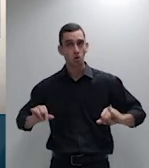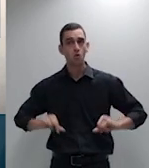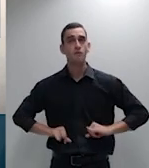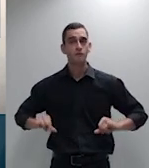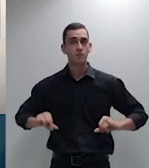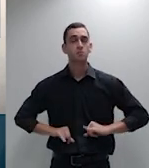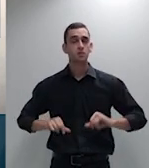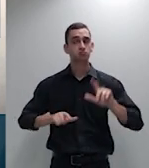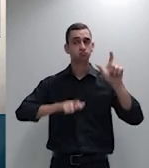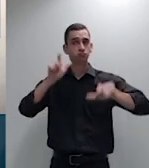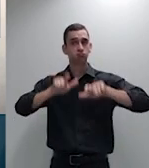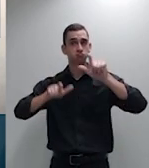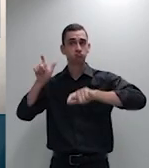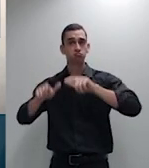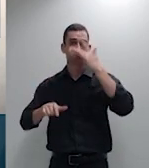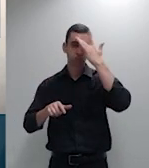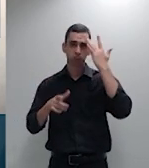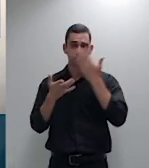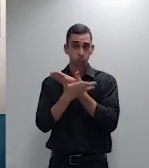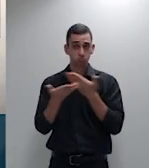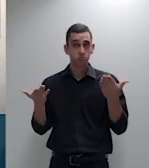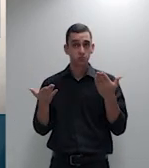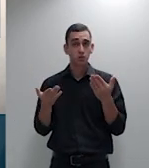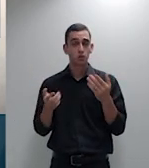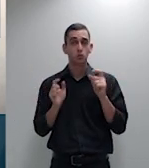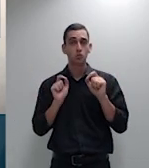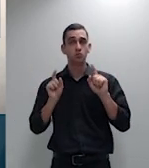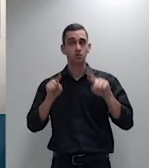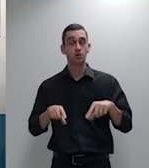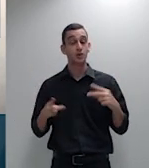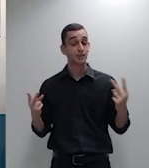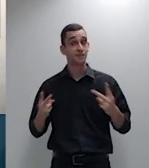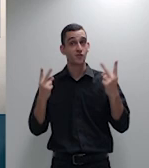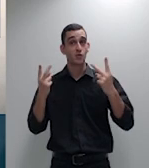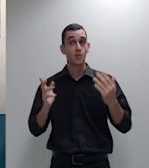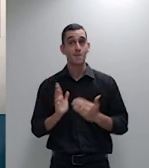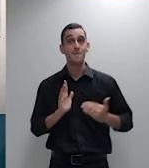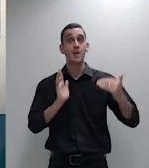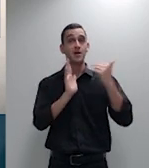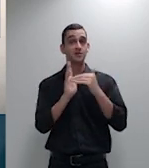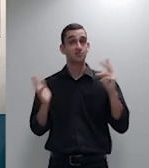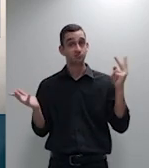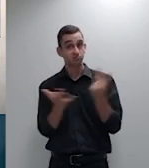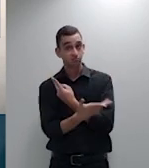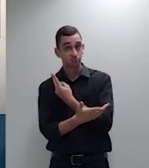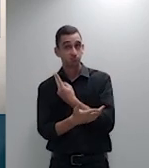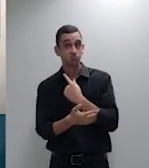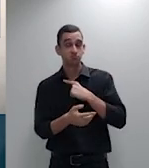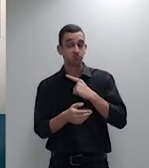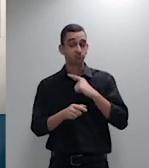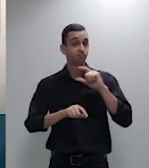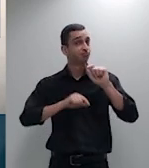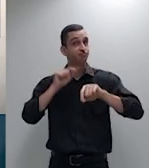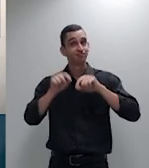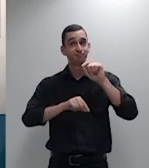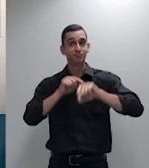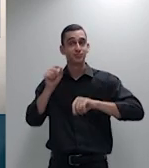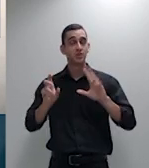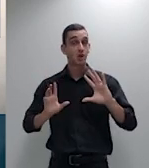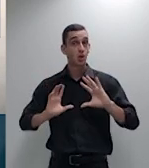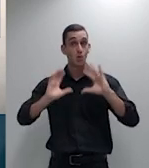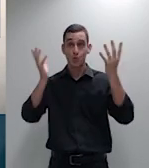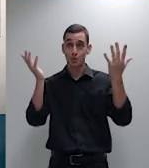casuísticas é um volume muito grande de errores de cálculo é mais comum um cálculo fora dos